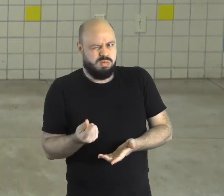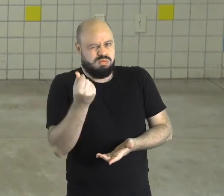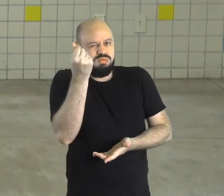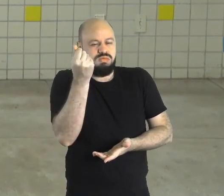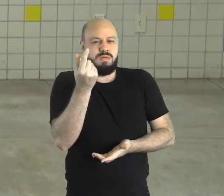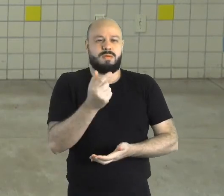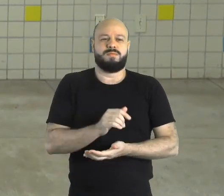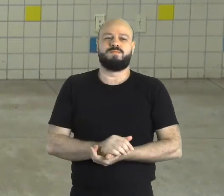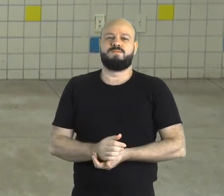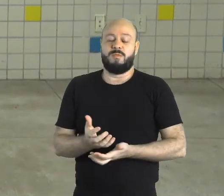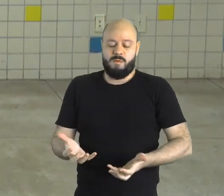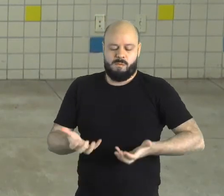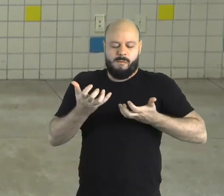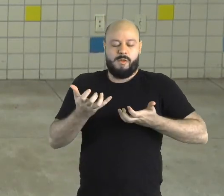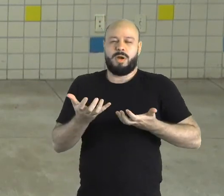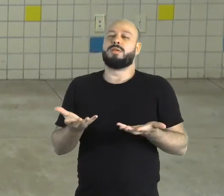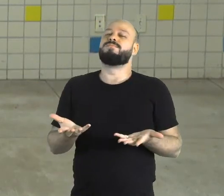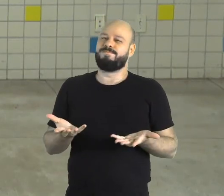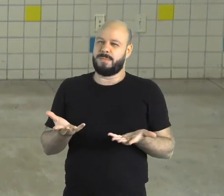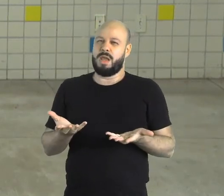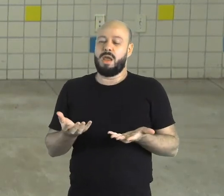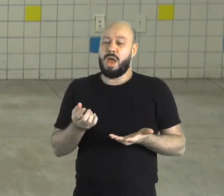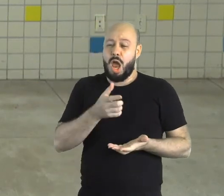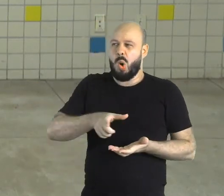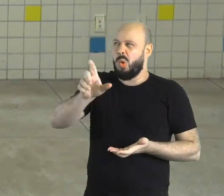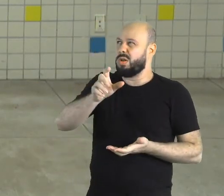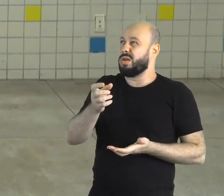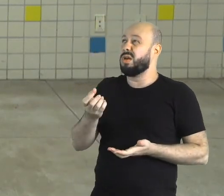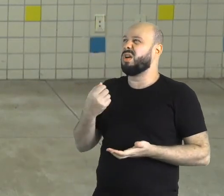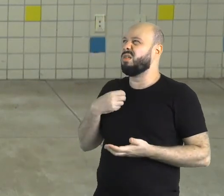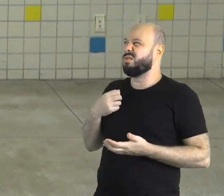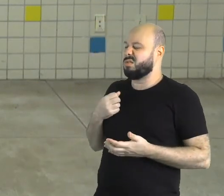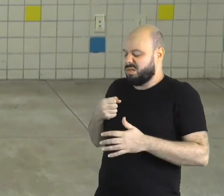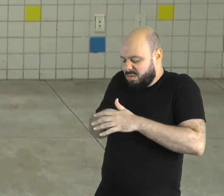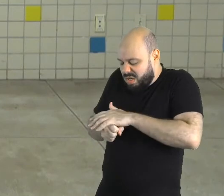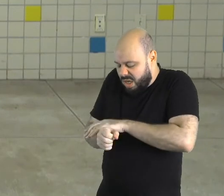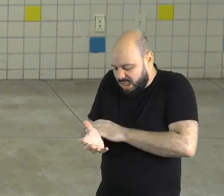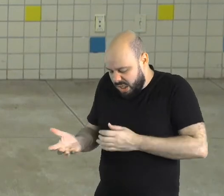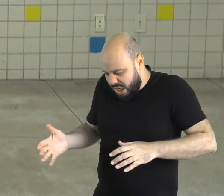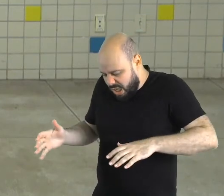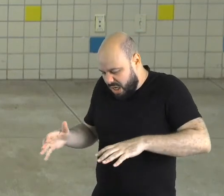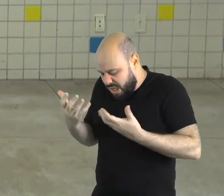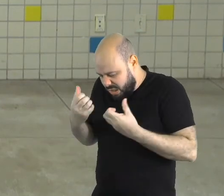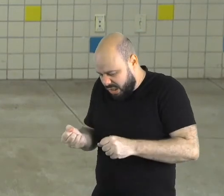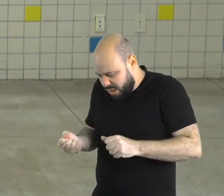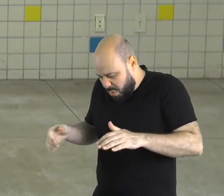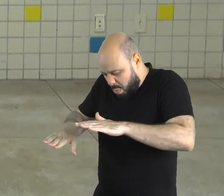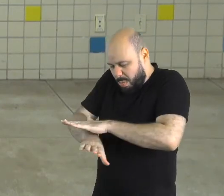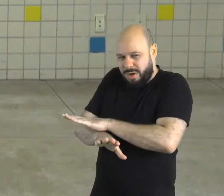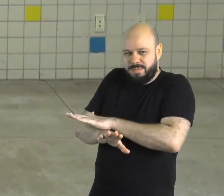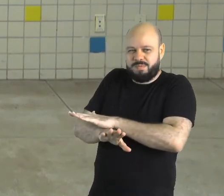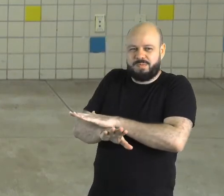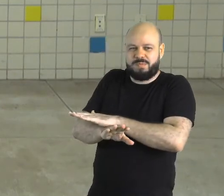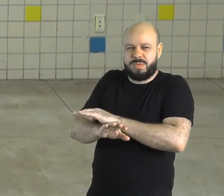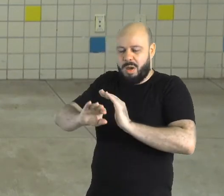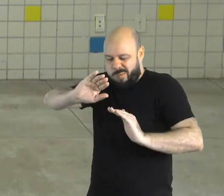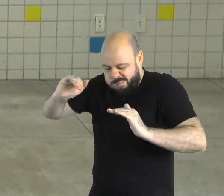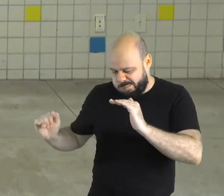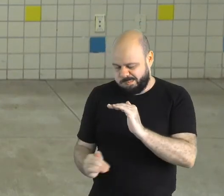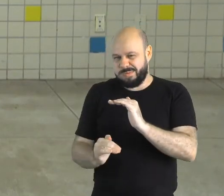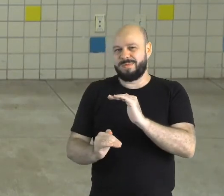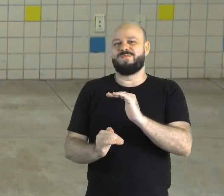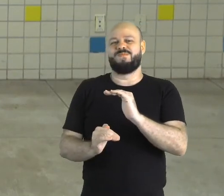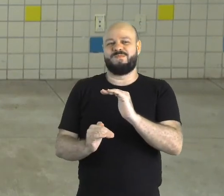pessoas querendo adquirir altos lucros, ele submete outra pessoa a uma situação análoga à escravidão. Nós poderemos resolver essa